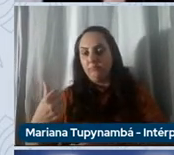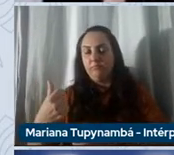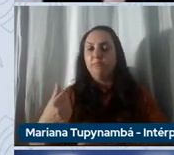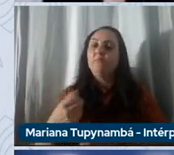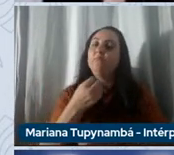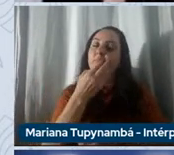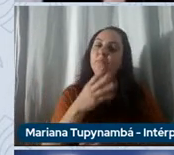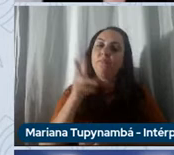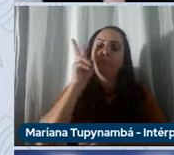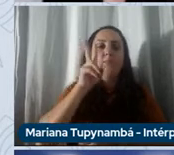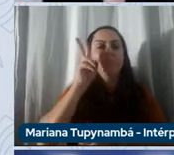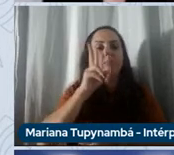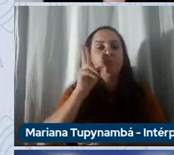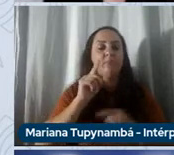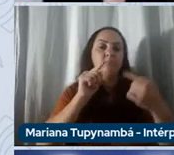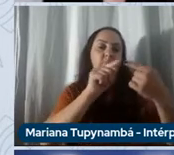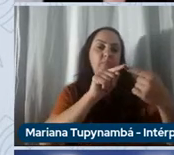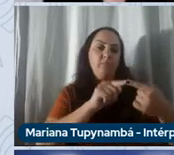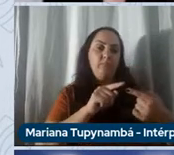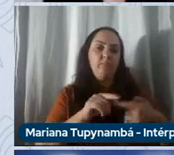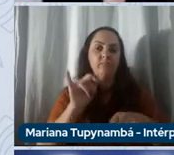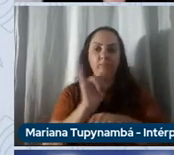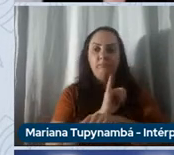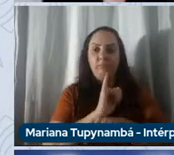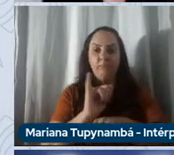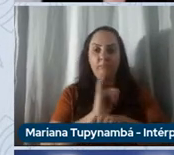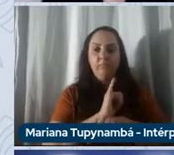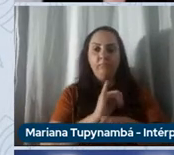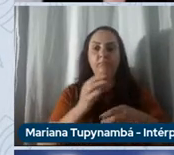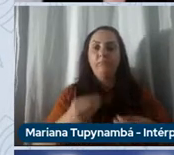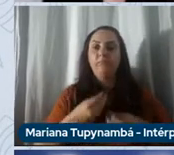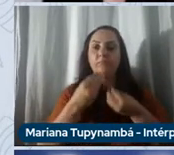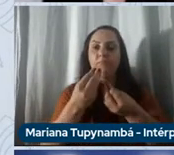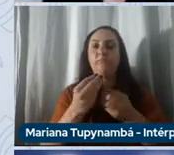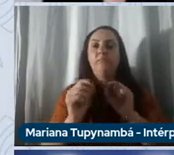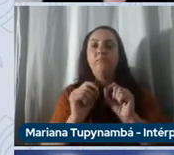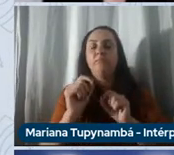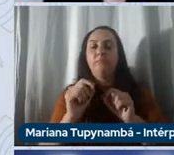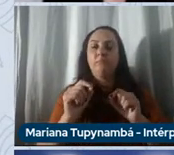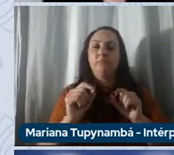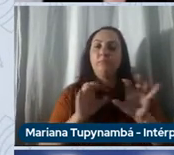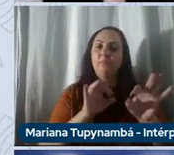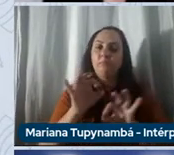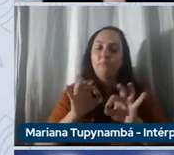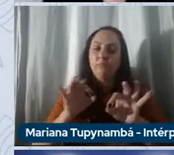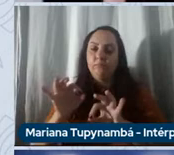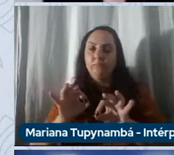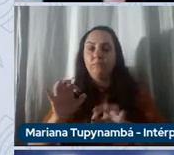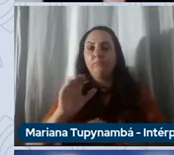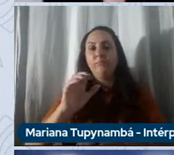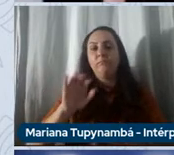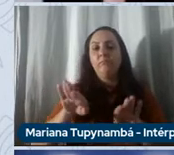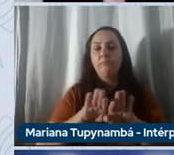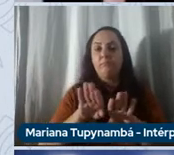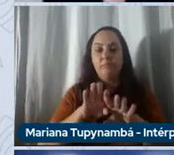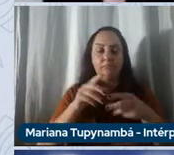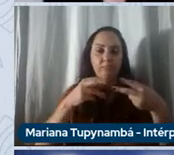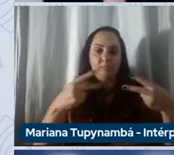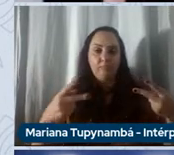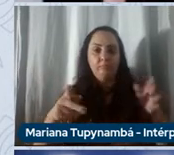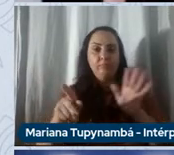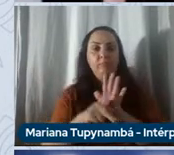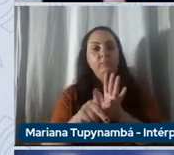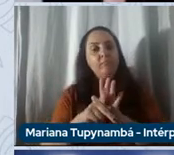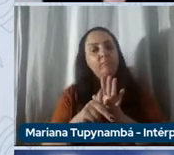nossos objetivos estratégicos é o de promover projetos e ações de responsabilidade socioambiental. E o